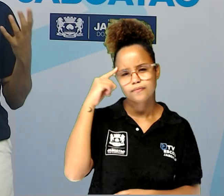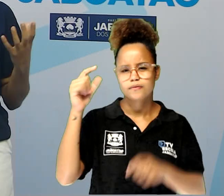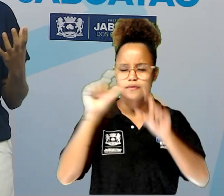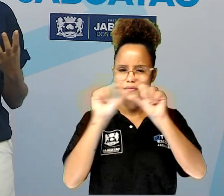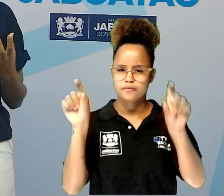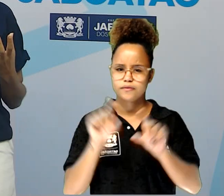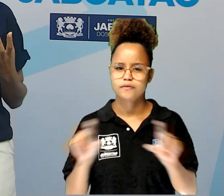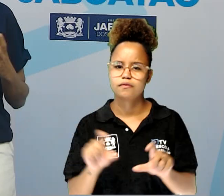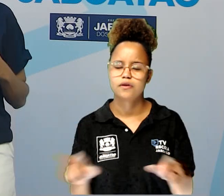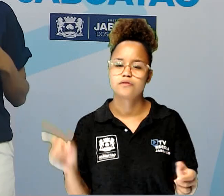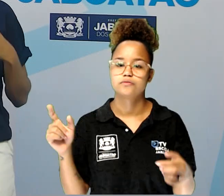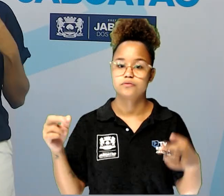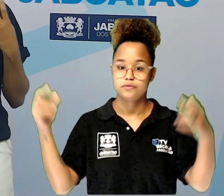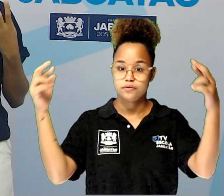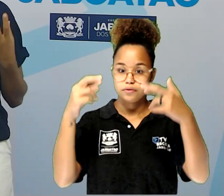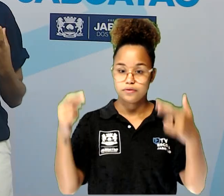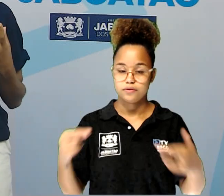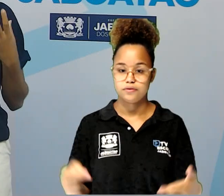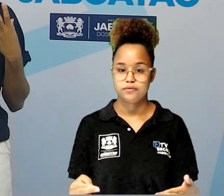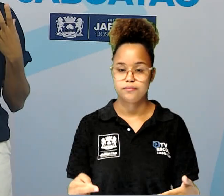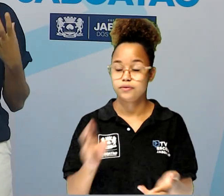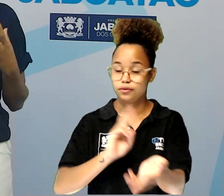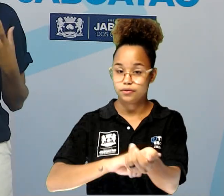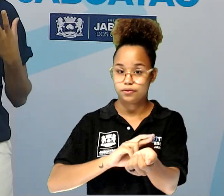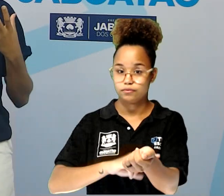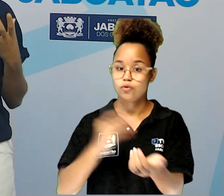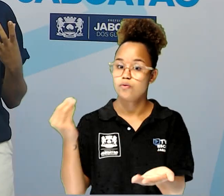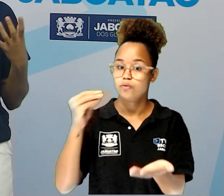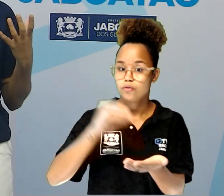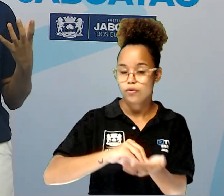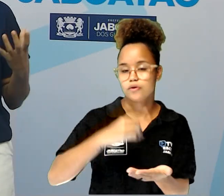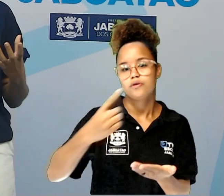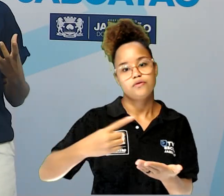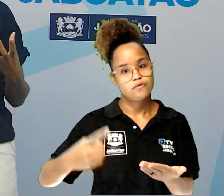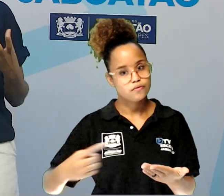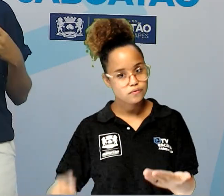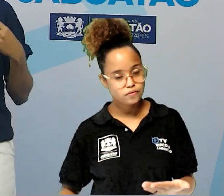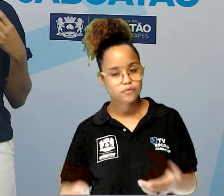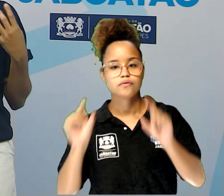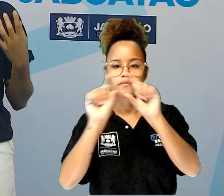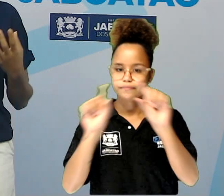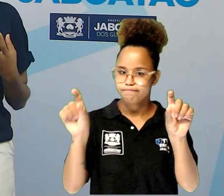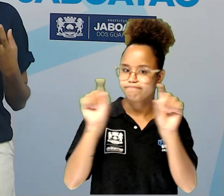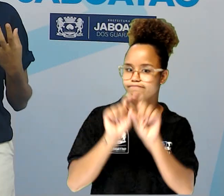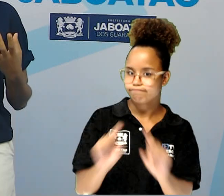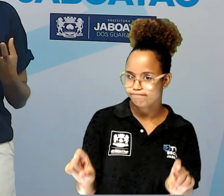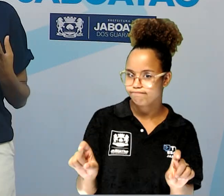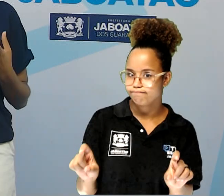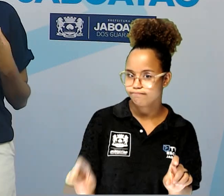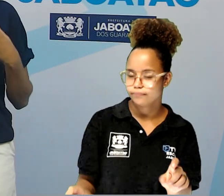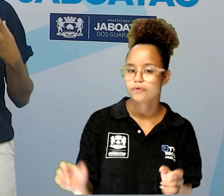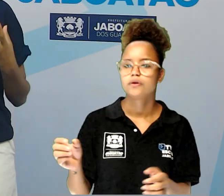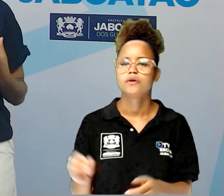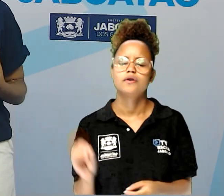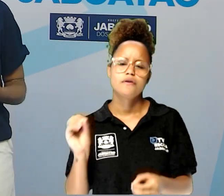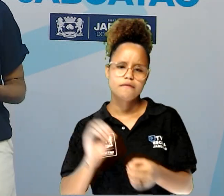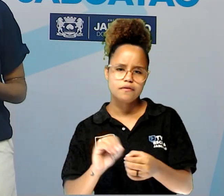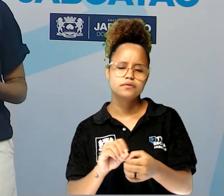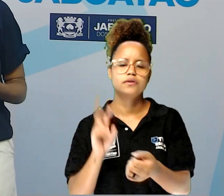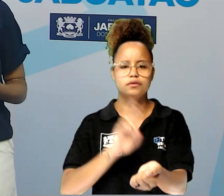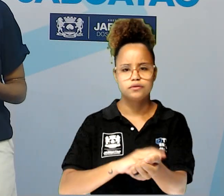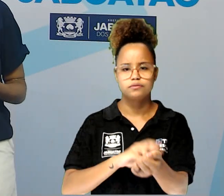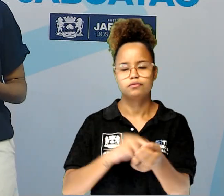ritmado, registrar no caderno esse verso E criar um ritmo para